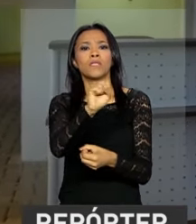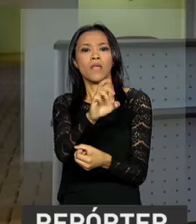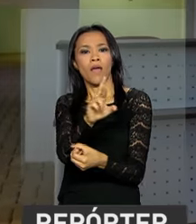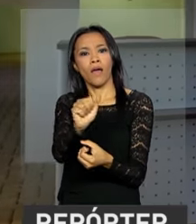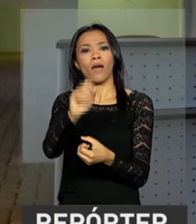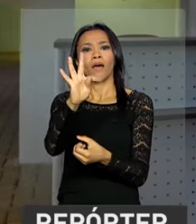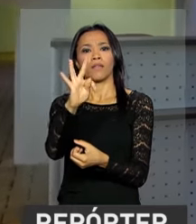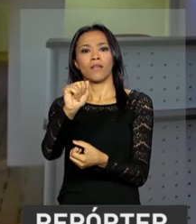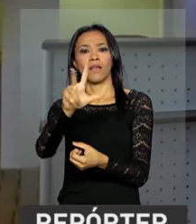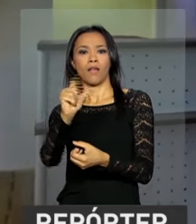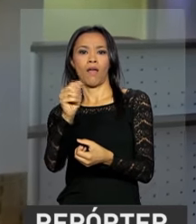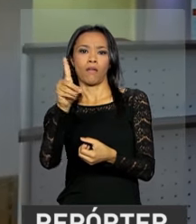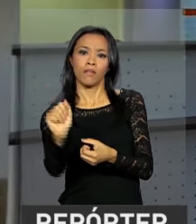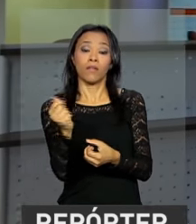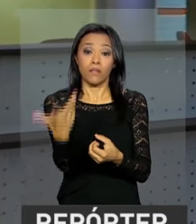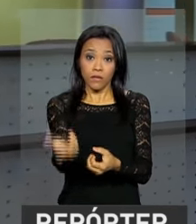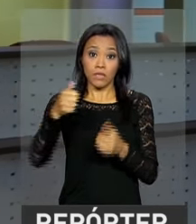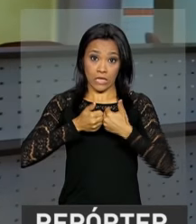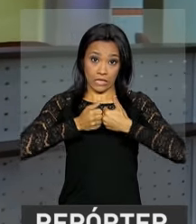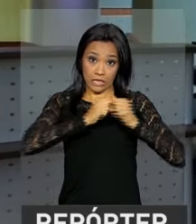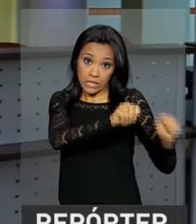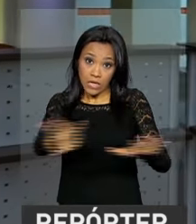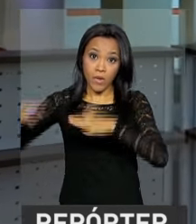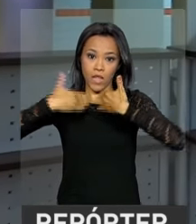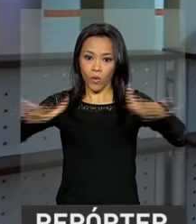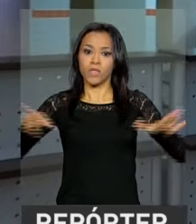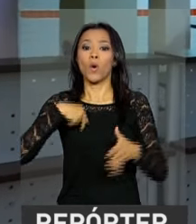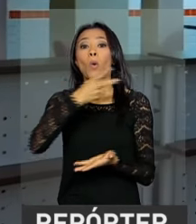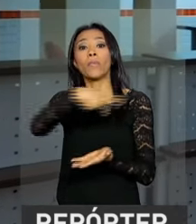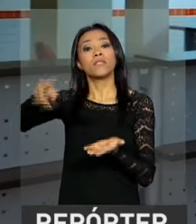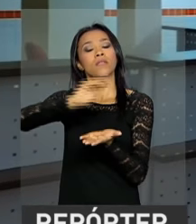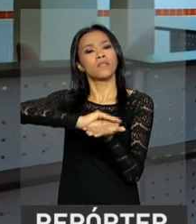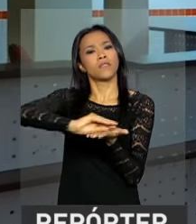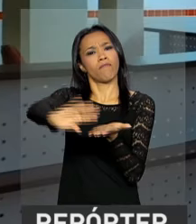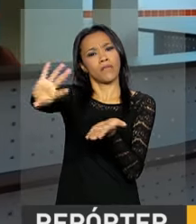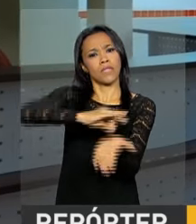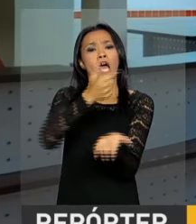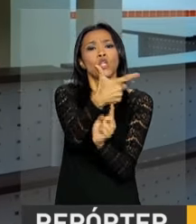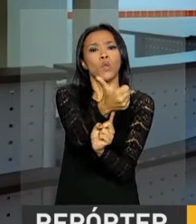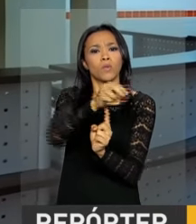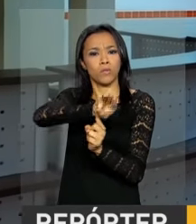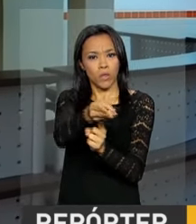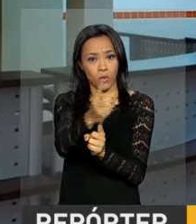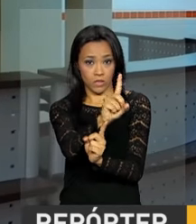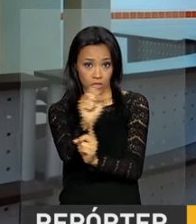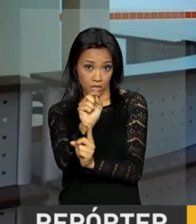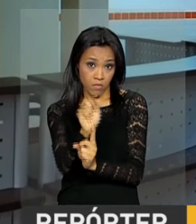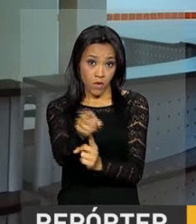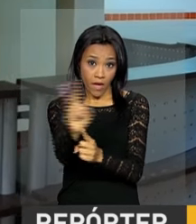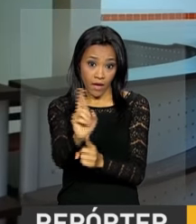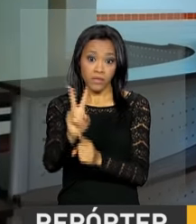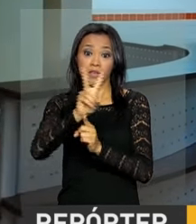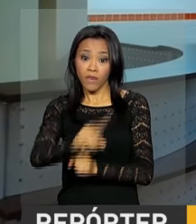durante a cerimônia de inauguração, o presidente Michel Temer vai assinar o repasse de mais 2 milhões e 100 mil reais, que serão